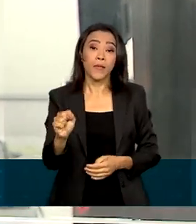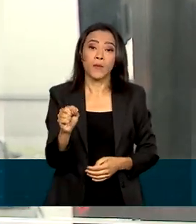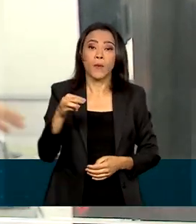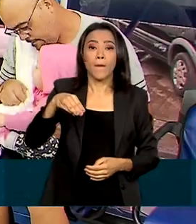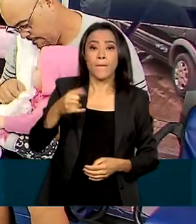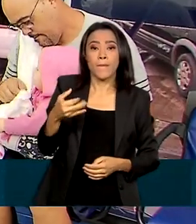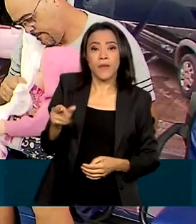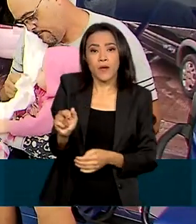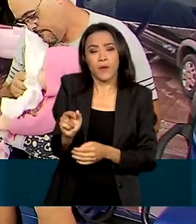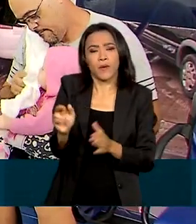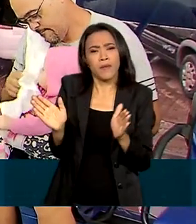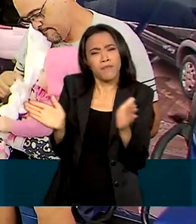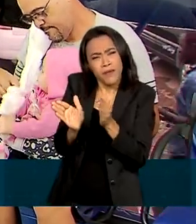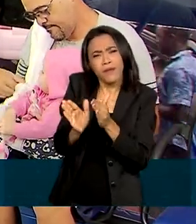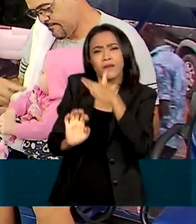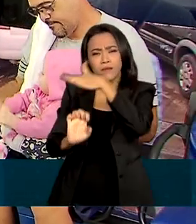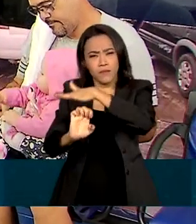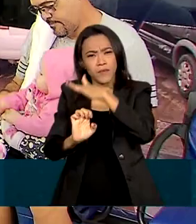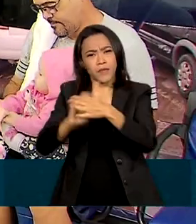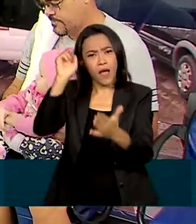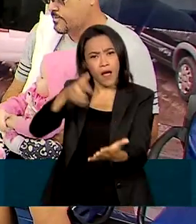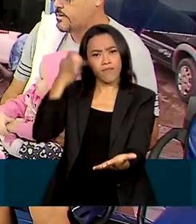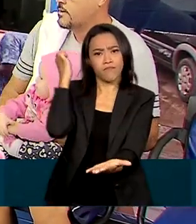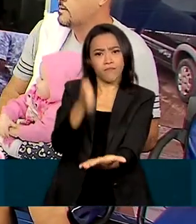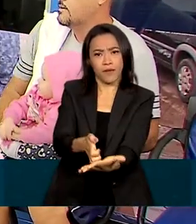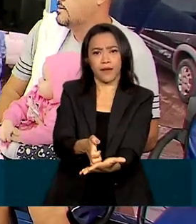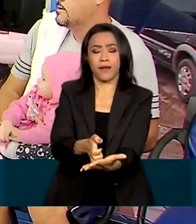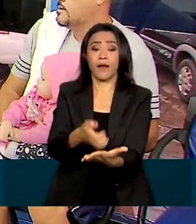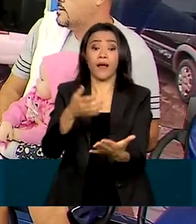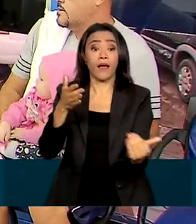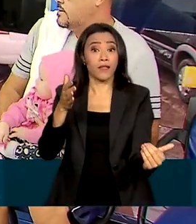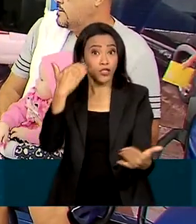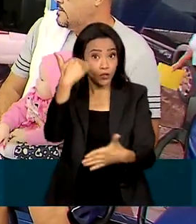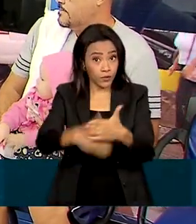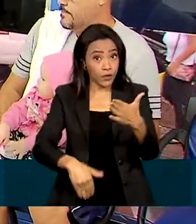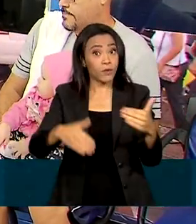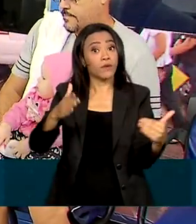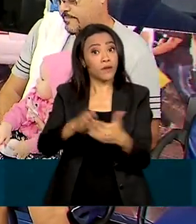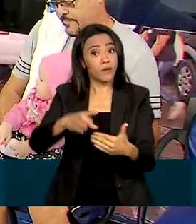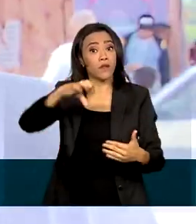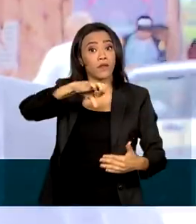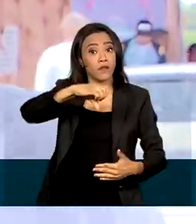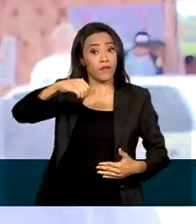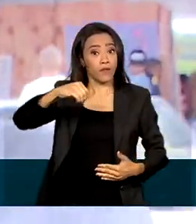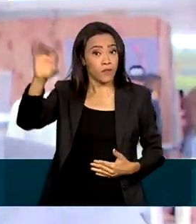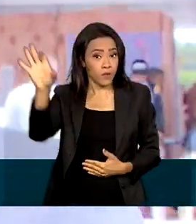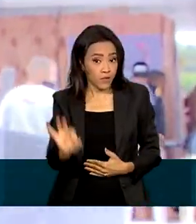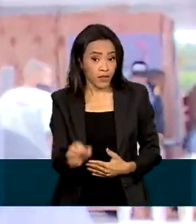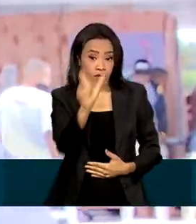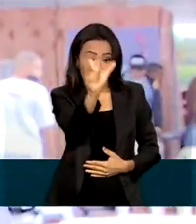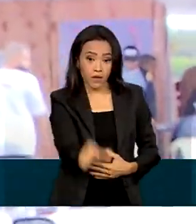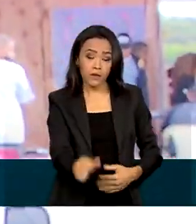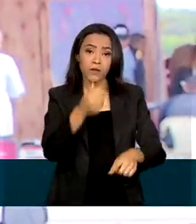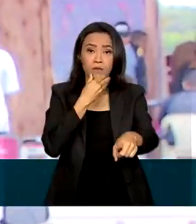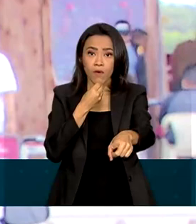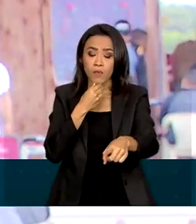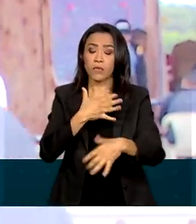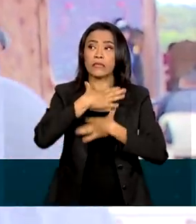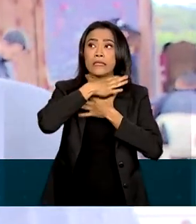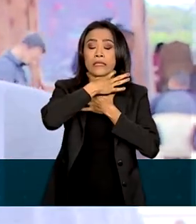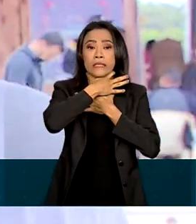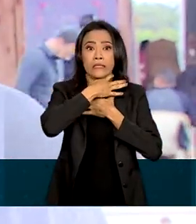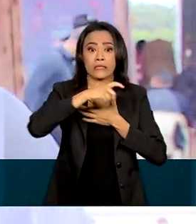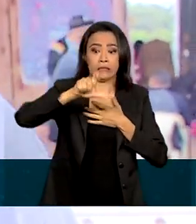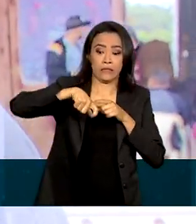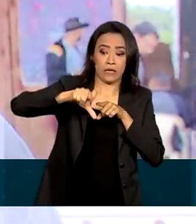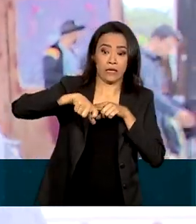empresas a quitarem dívidas com descontos que chegam a 90% do valor devido. Já Nilson, que está com uma dívida de